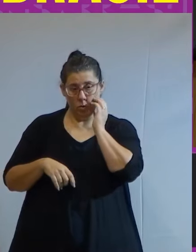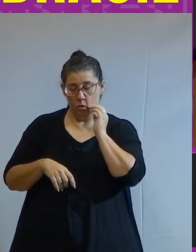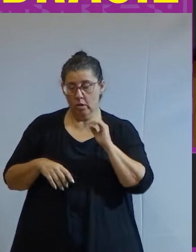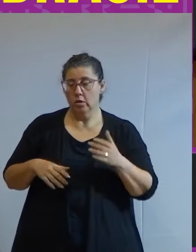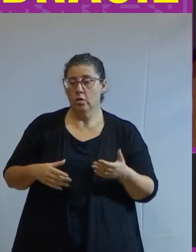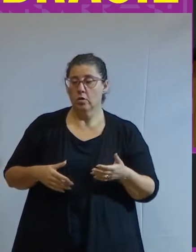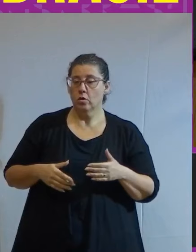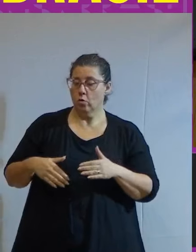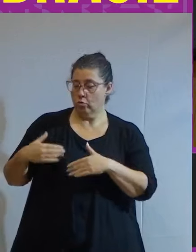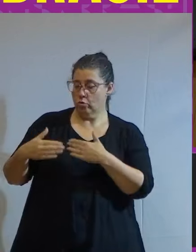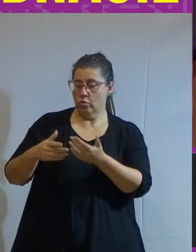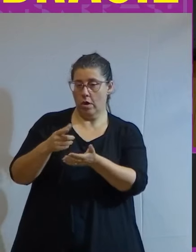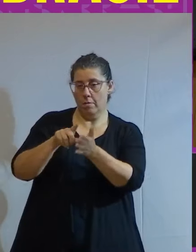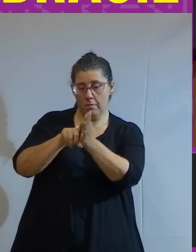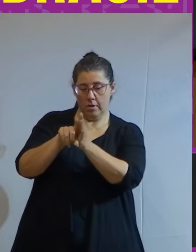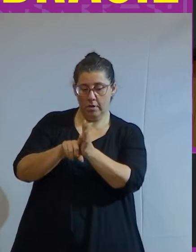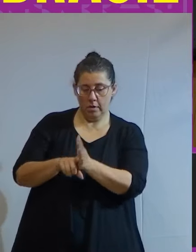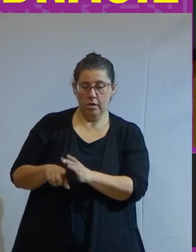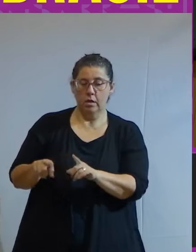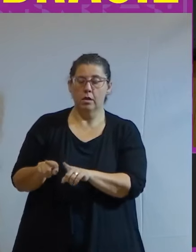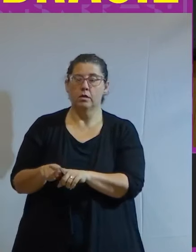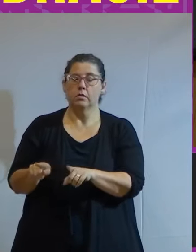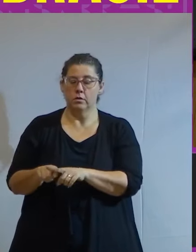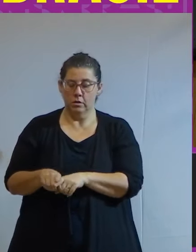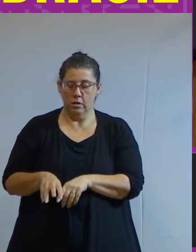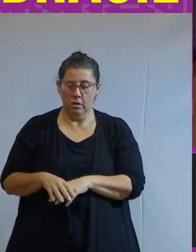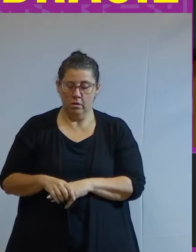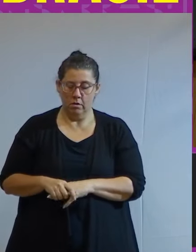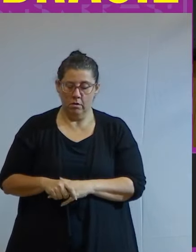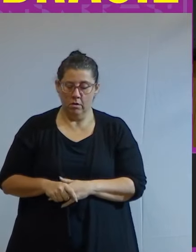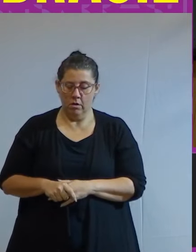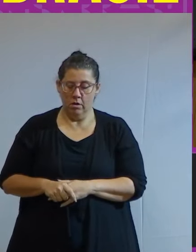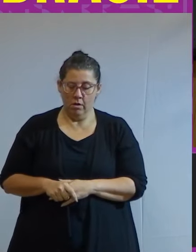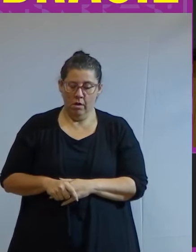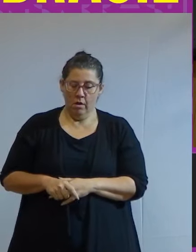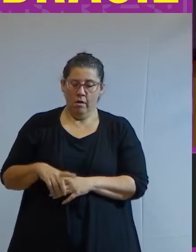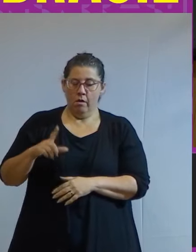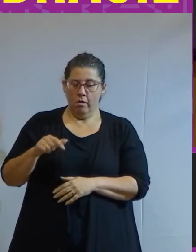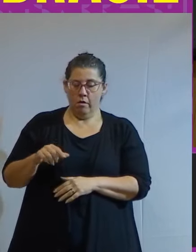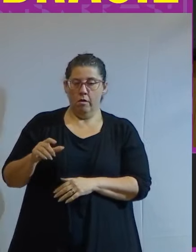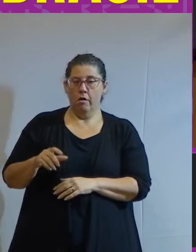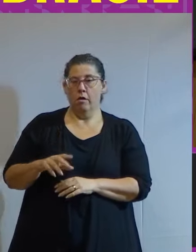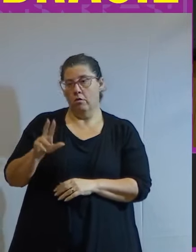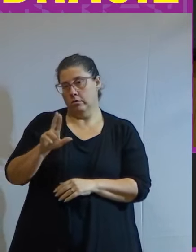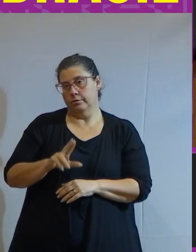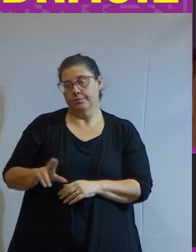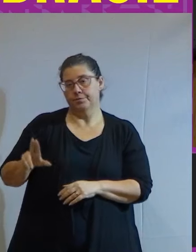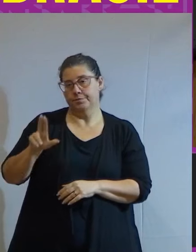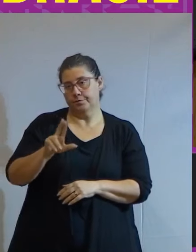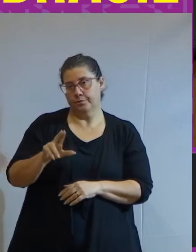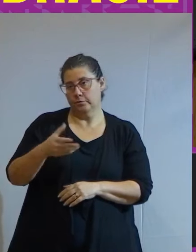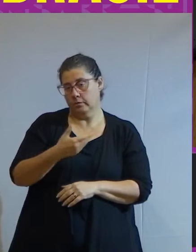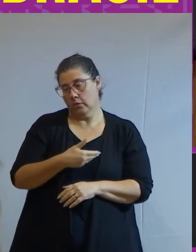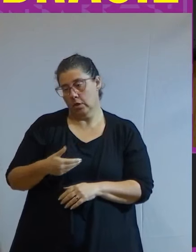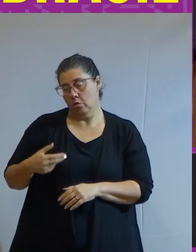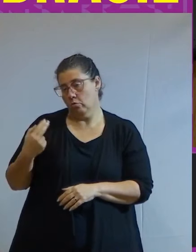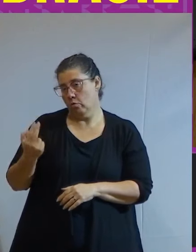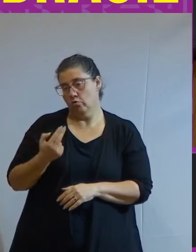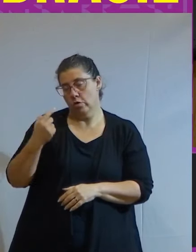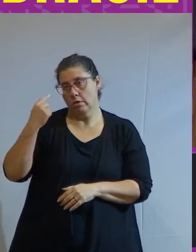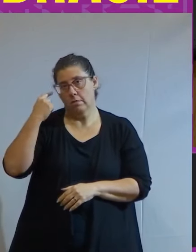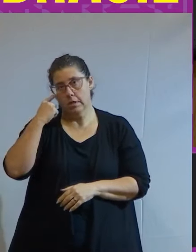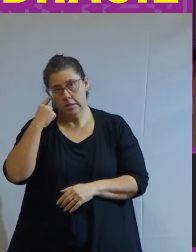pesquisa e de funcionar como agente civilizatório é a universidade pública não adianta achar